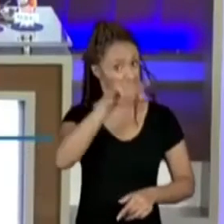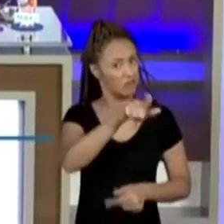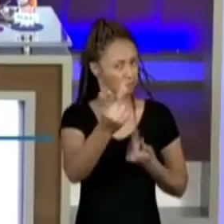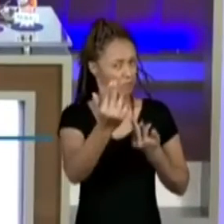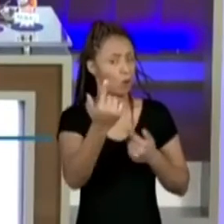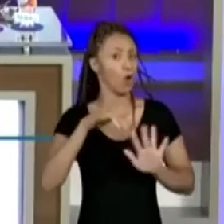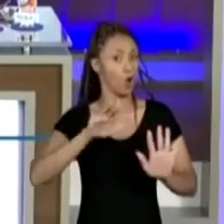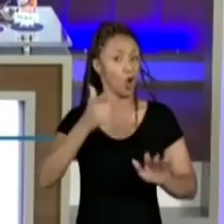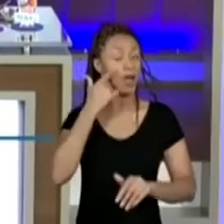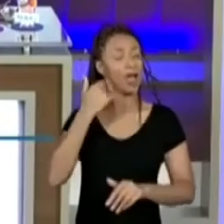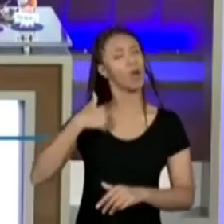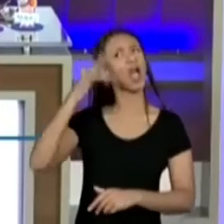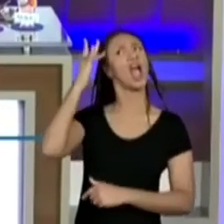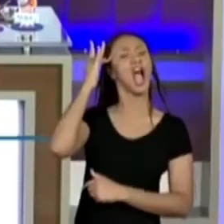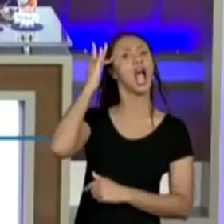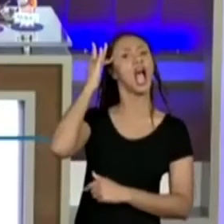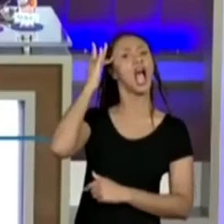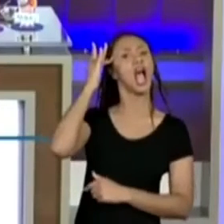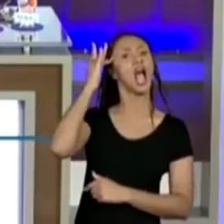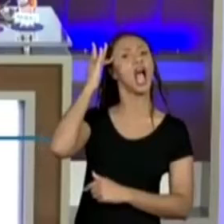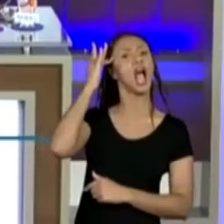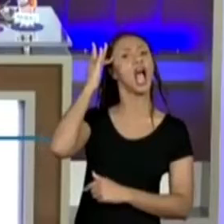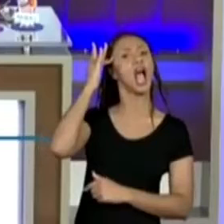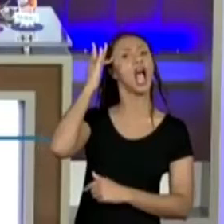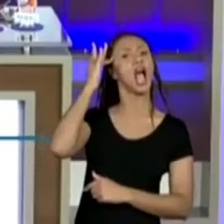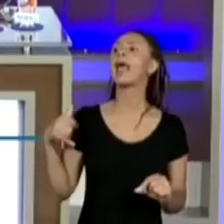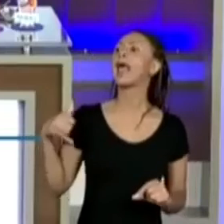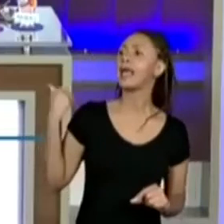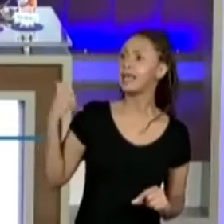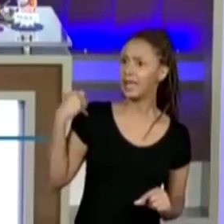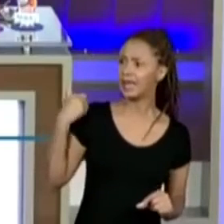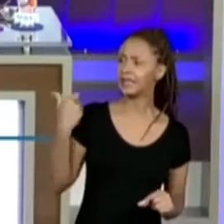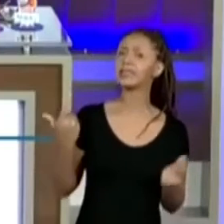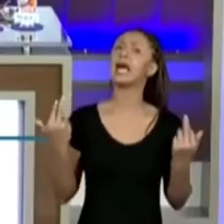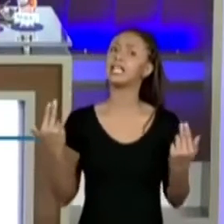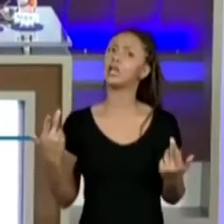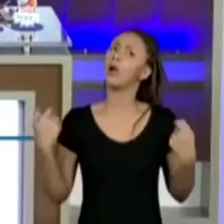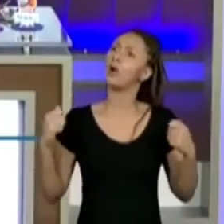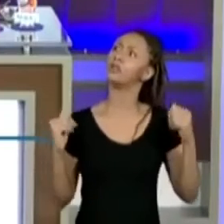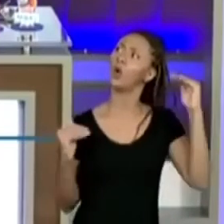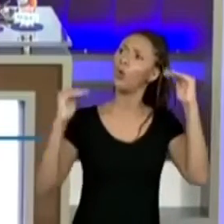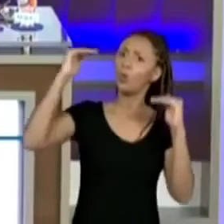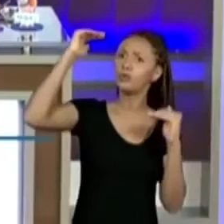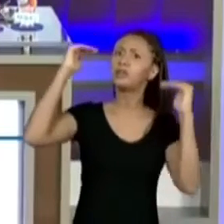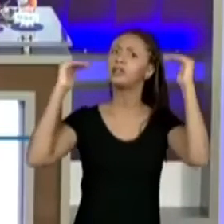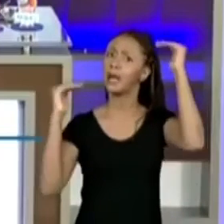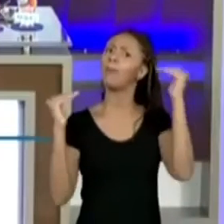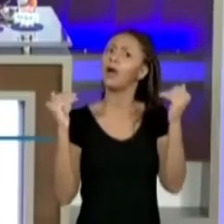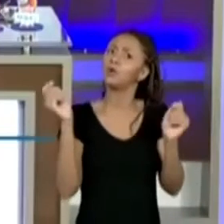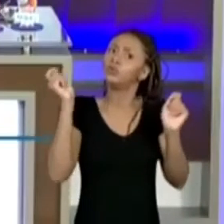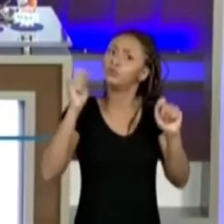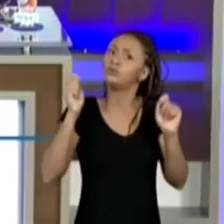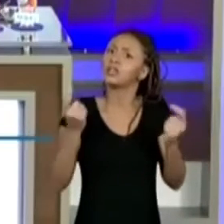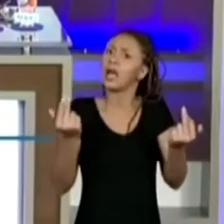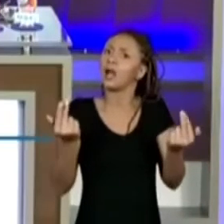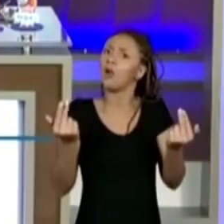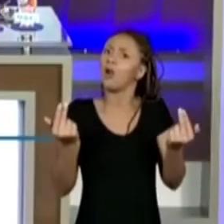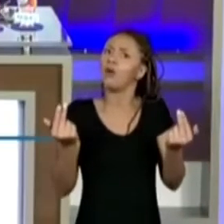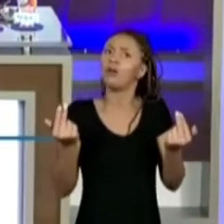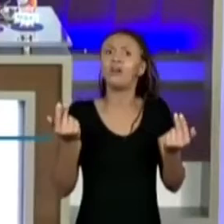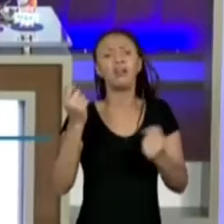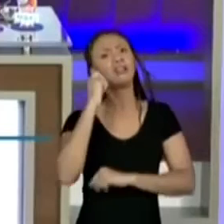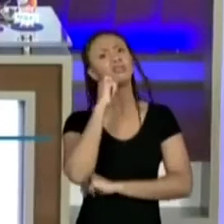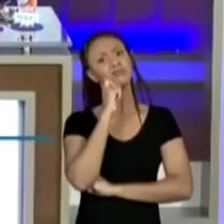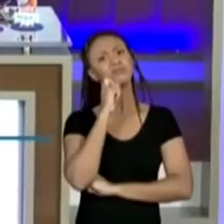isso? Que a gente tinha que ter mais ou menos o mesmo tamanho, vocês acham? Não, né?